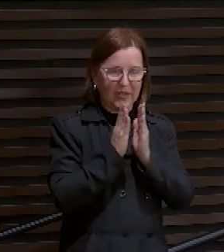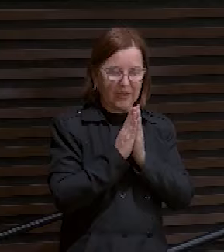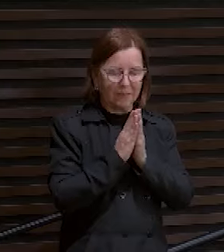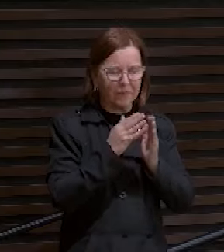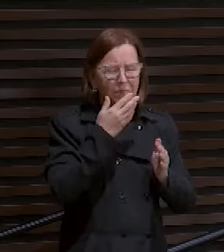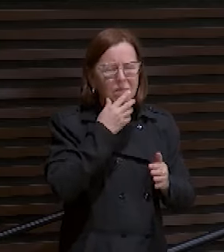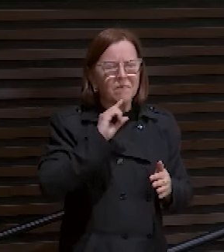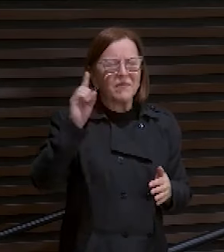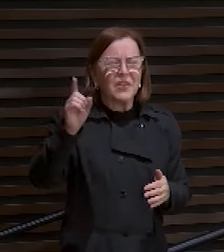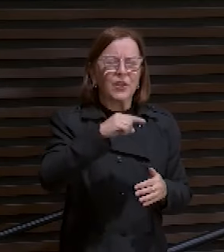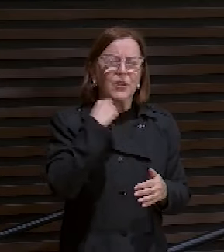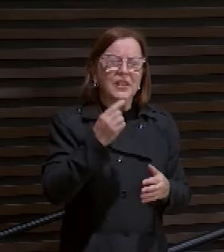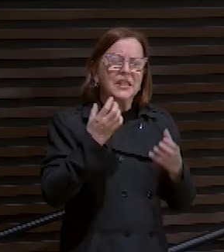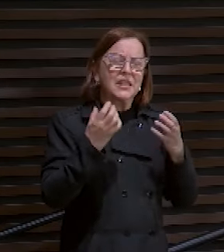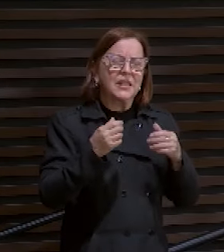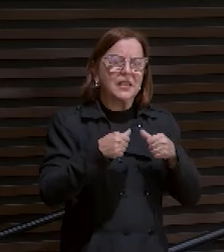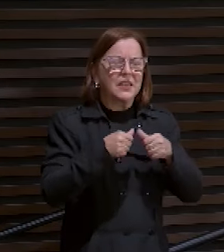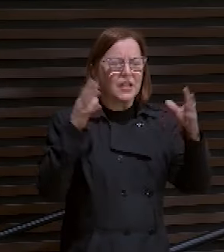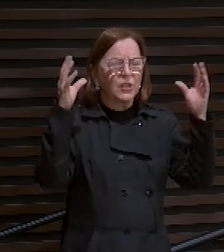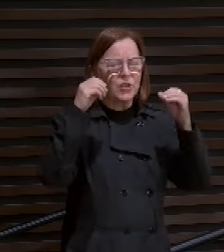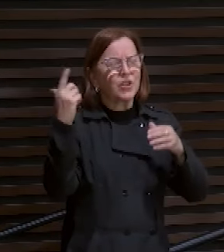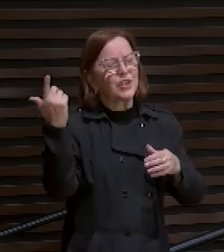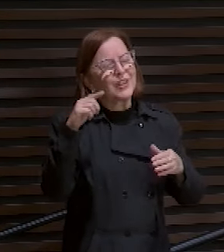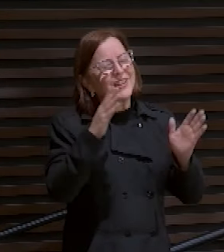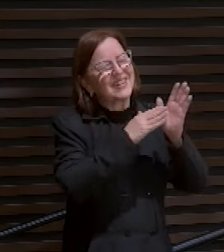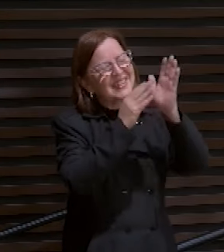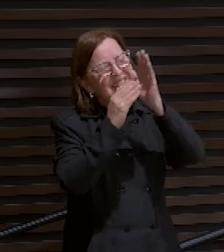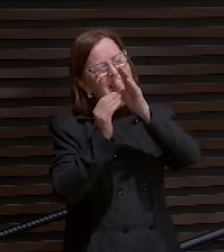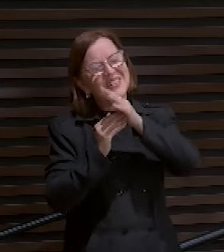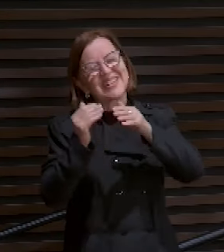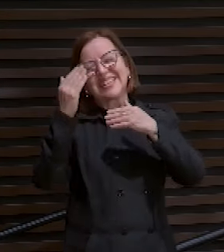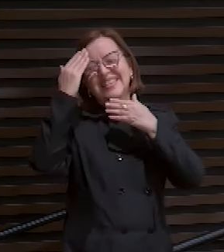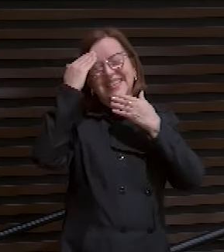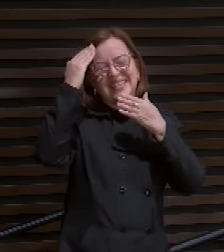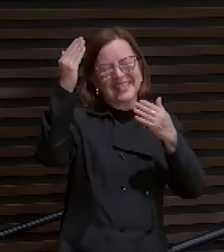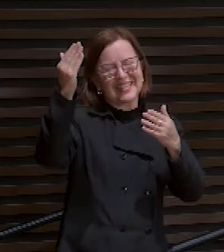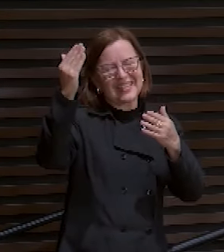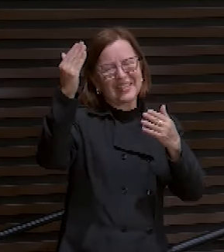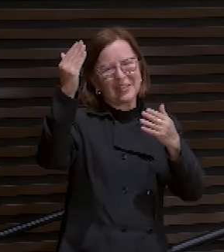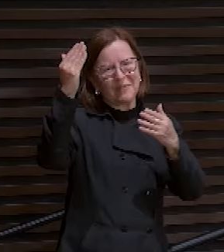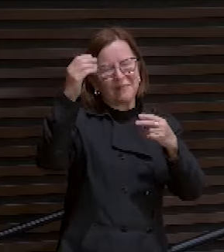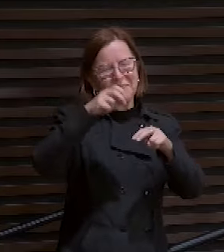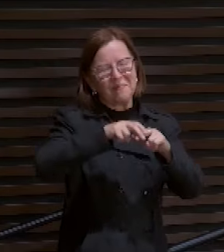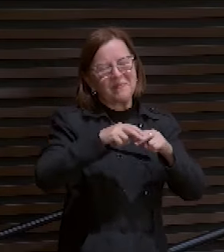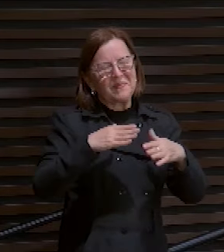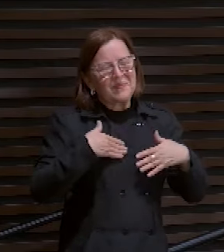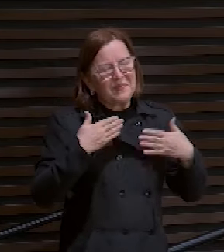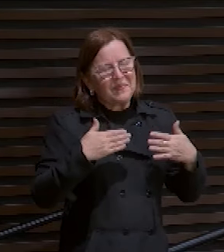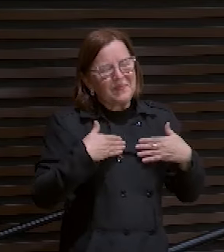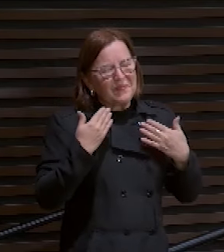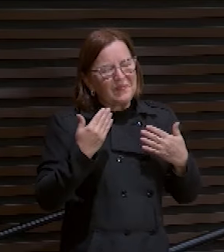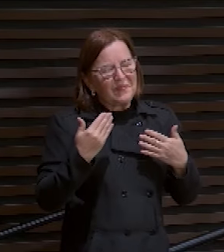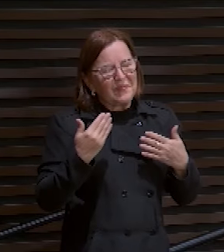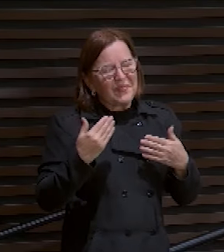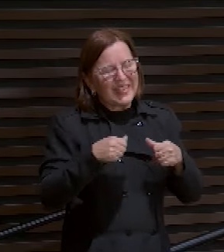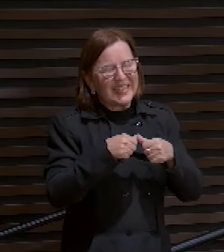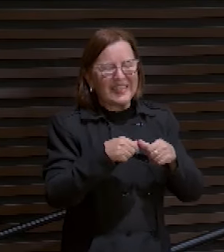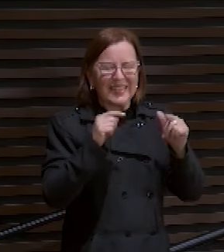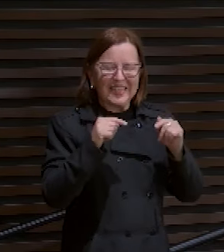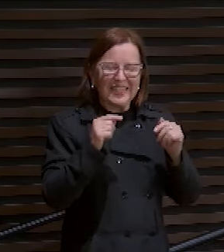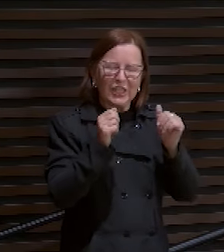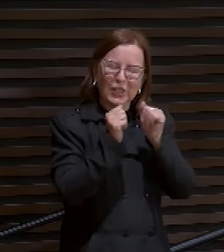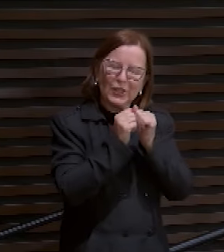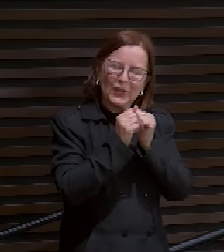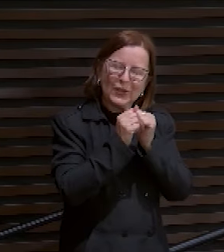Pai, nós queremos nessa noite, mais uma vez, te louvar e te agradecer. Pelo privilégio de estarmos aqui